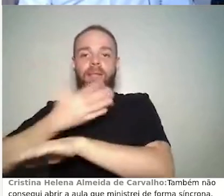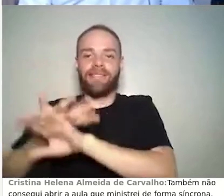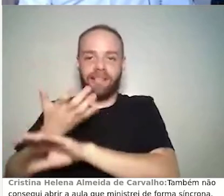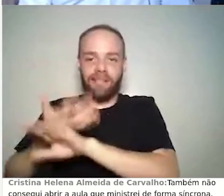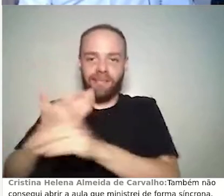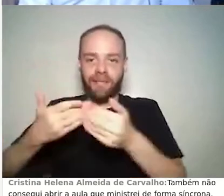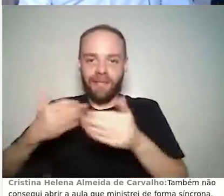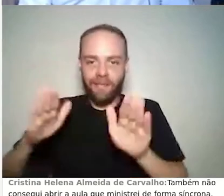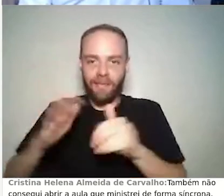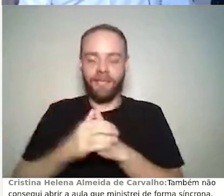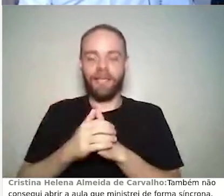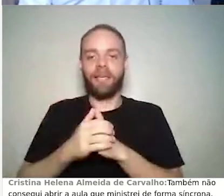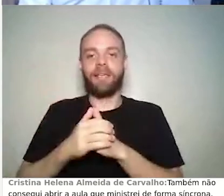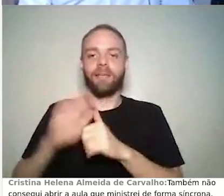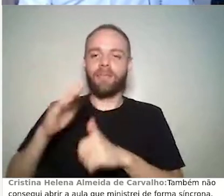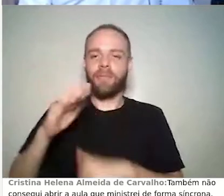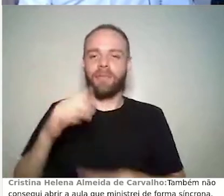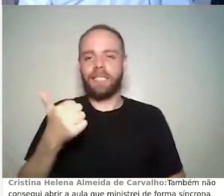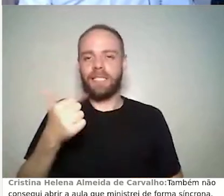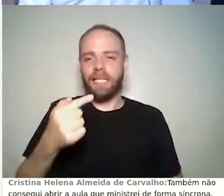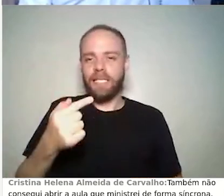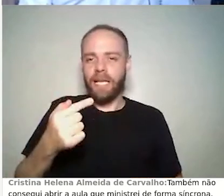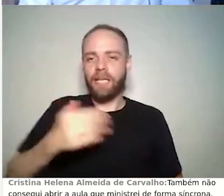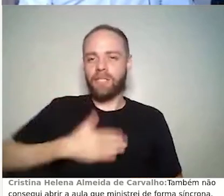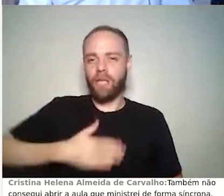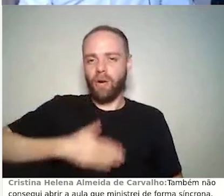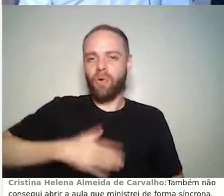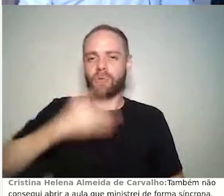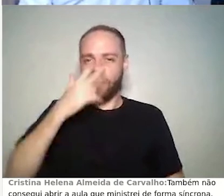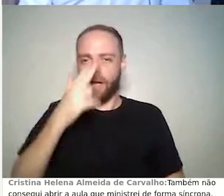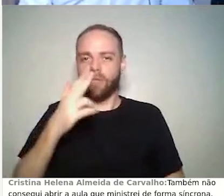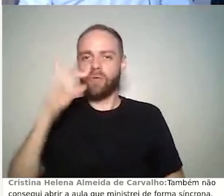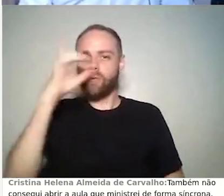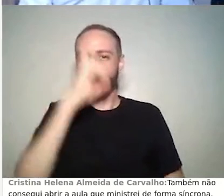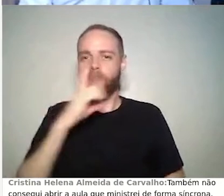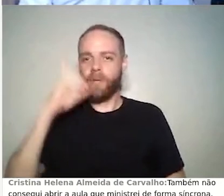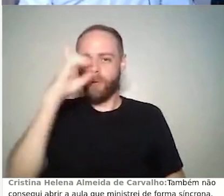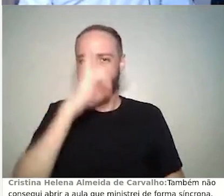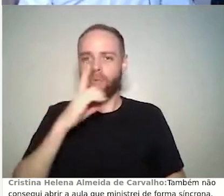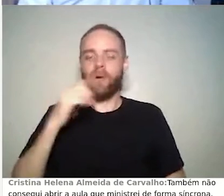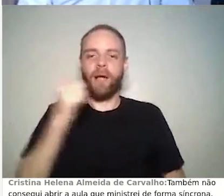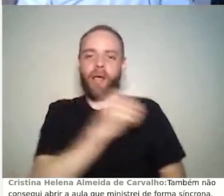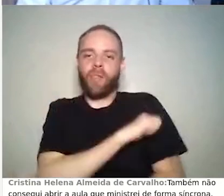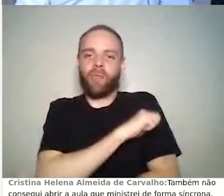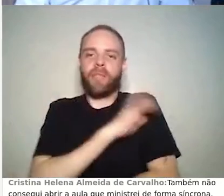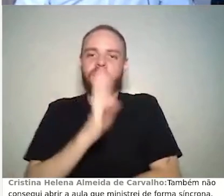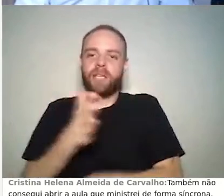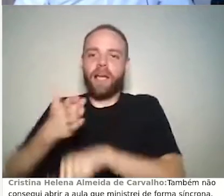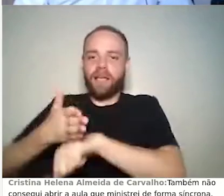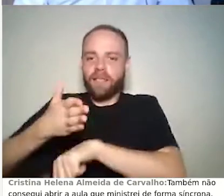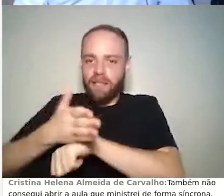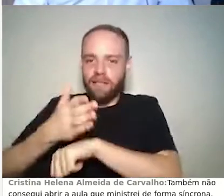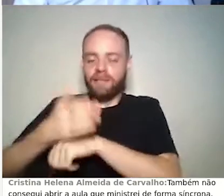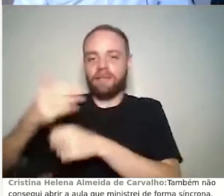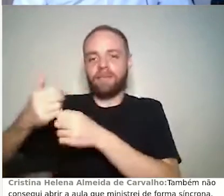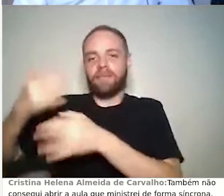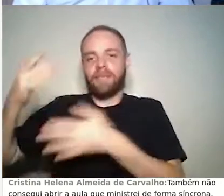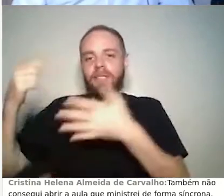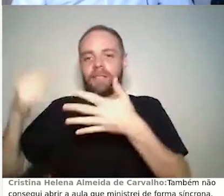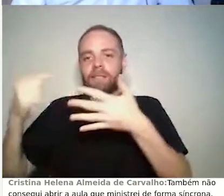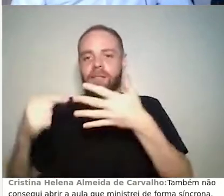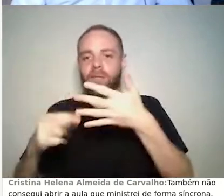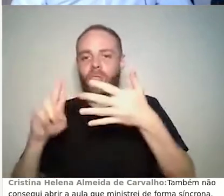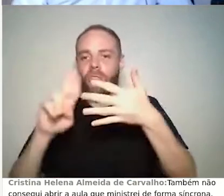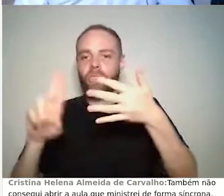engano foi no domingo, ela já estava acessando, ok? Esses são os logs, o que eu posso fazer